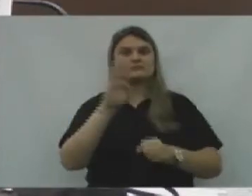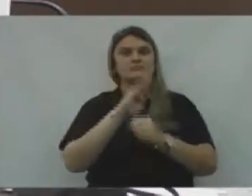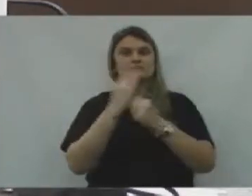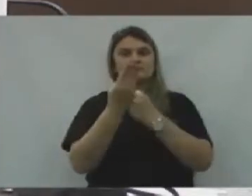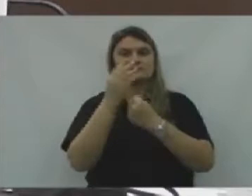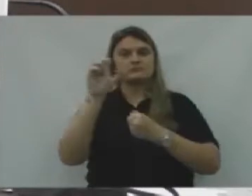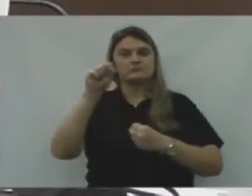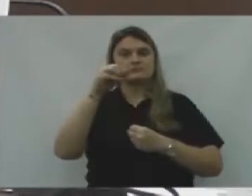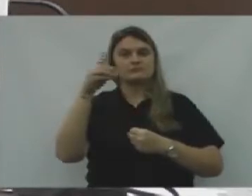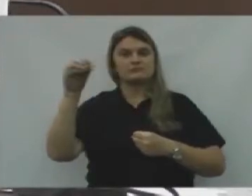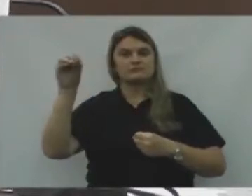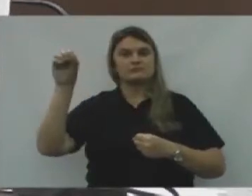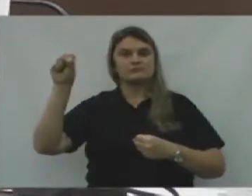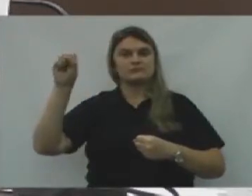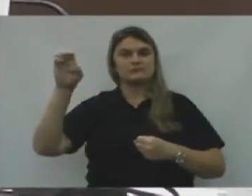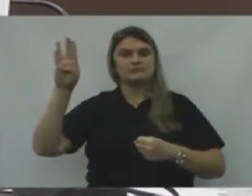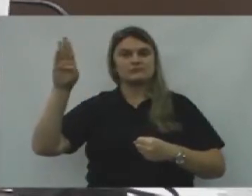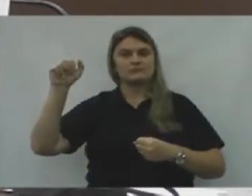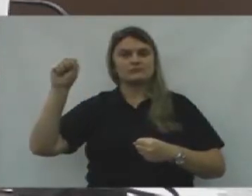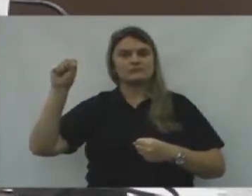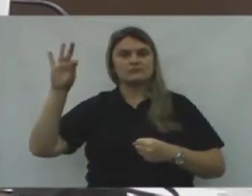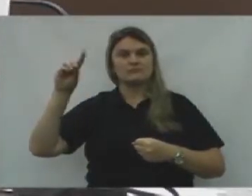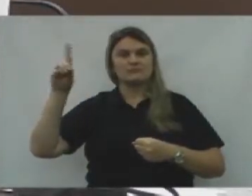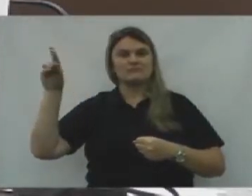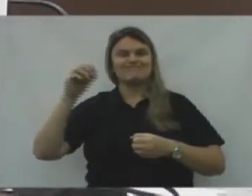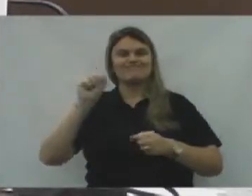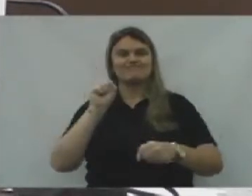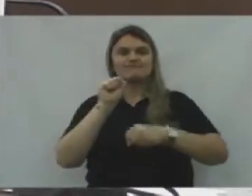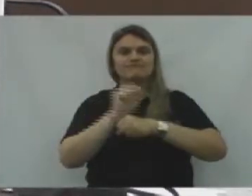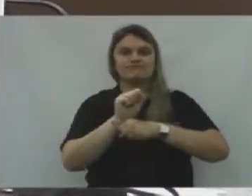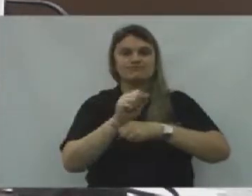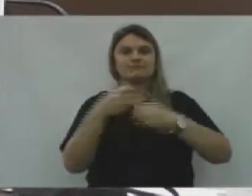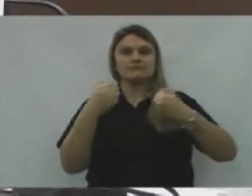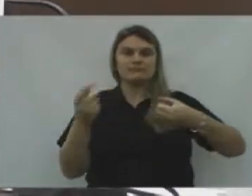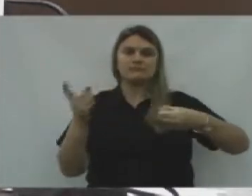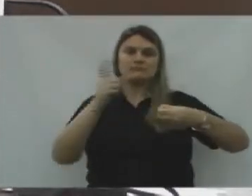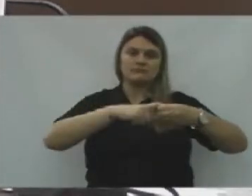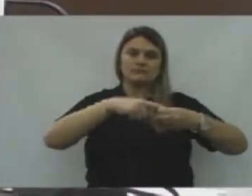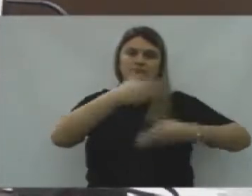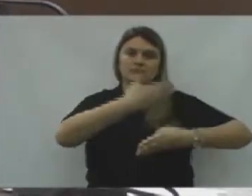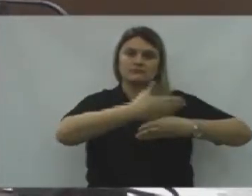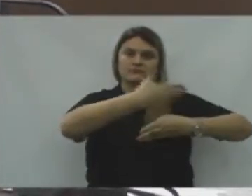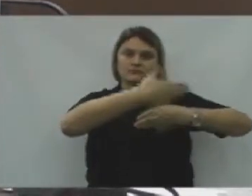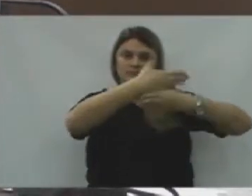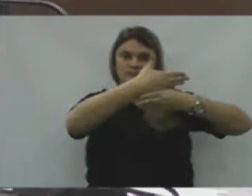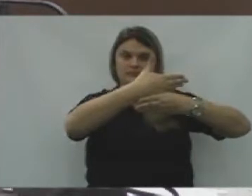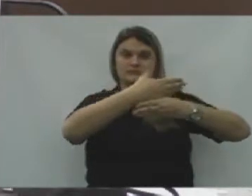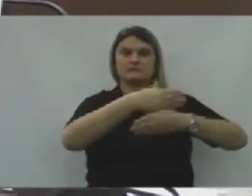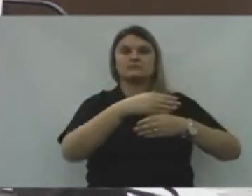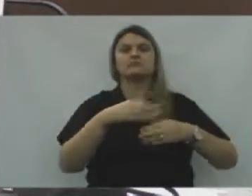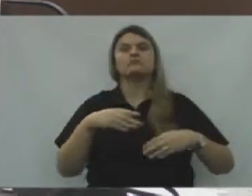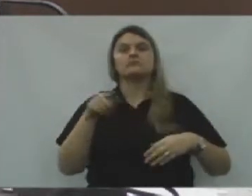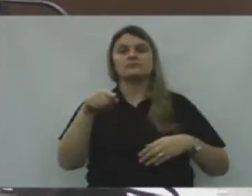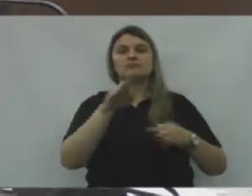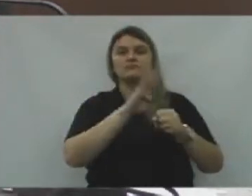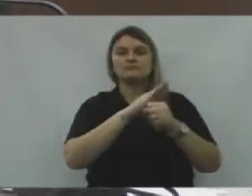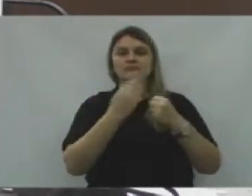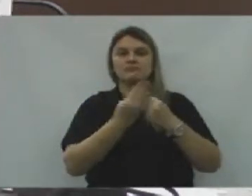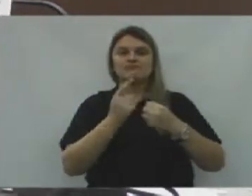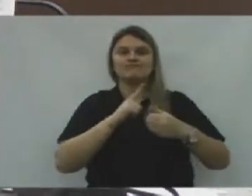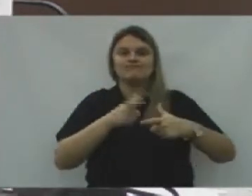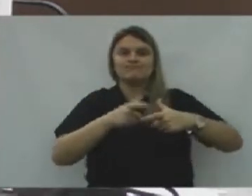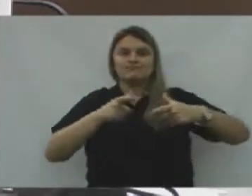Que está parada, E, ao mais brevemente possível, Retorne o andamento da obra. O referido bairro está